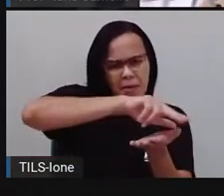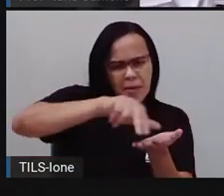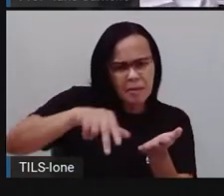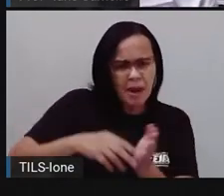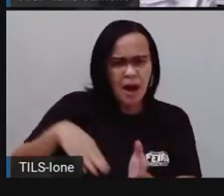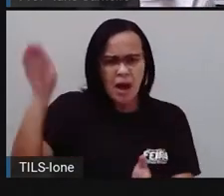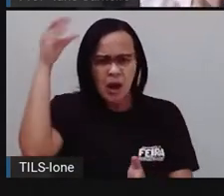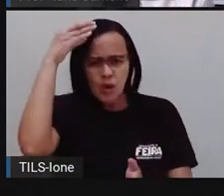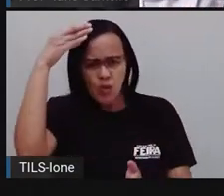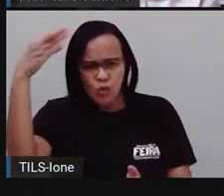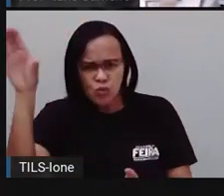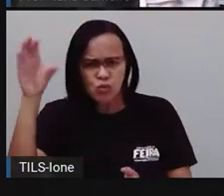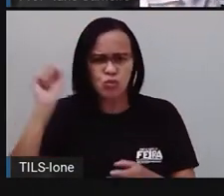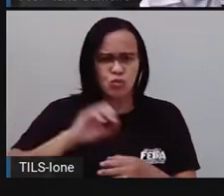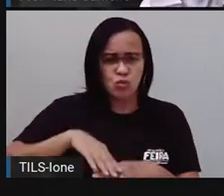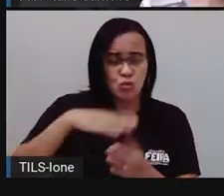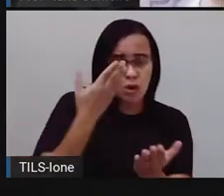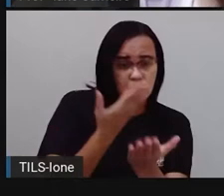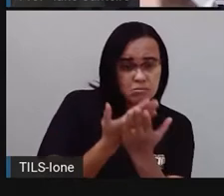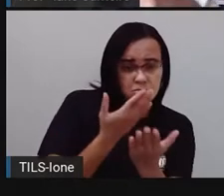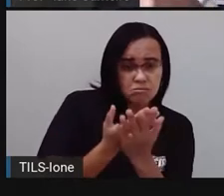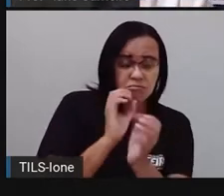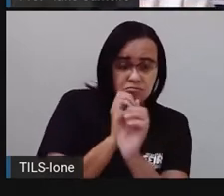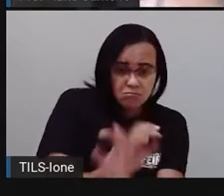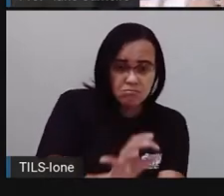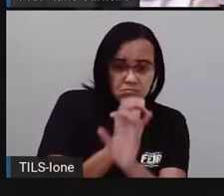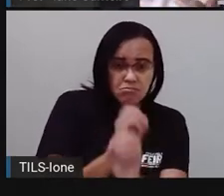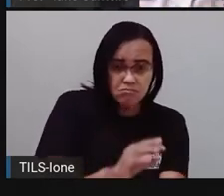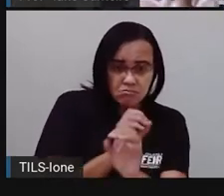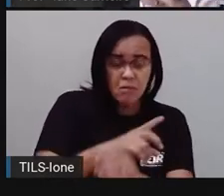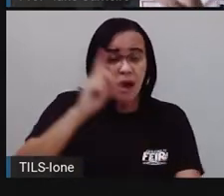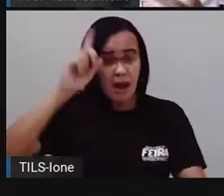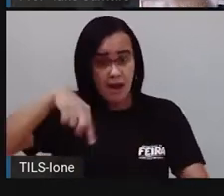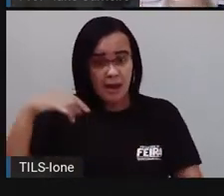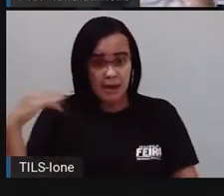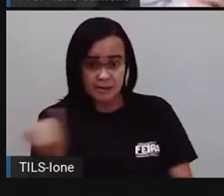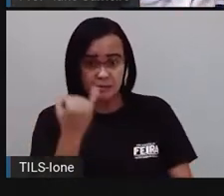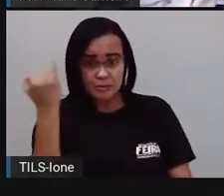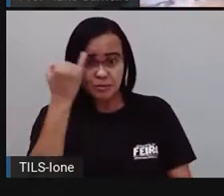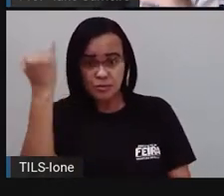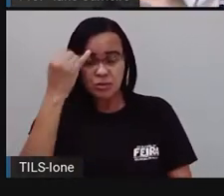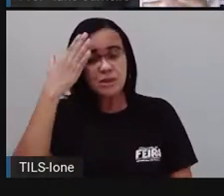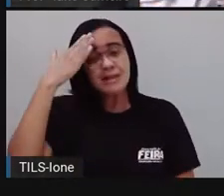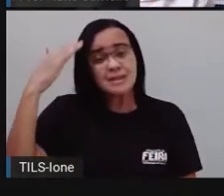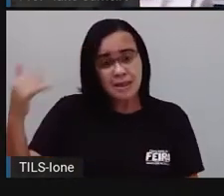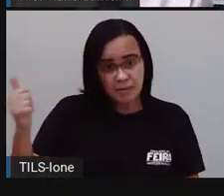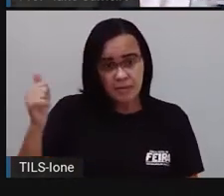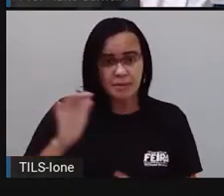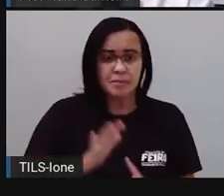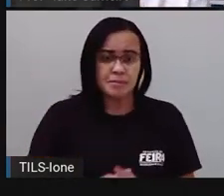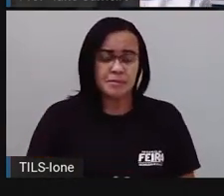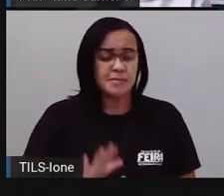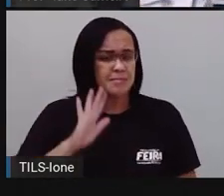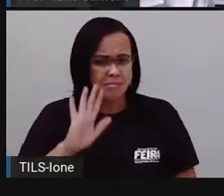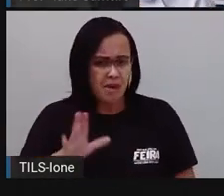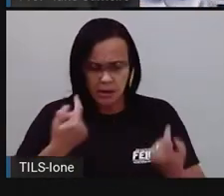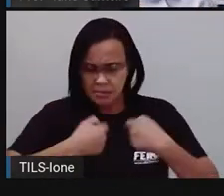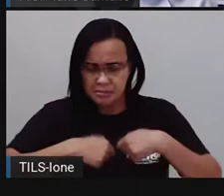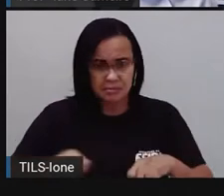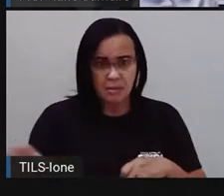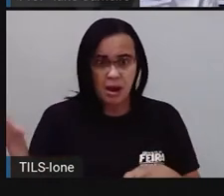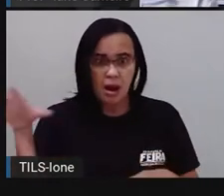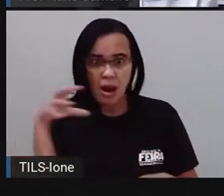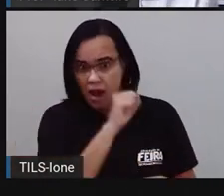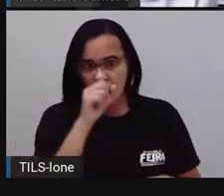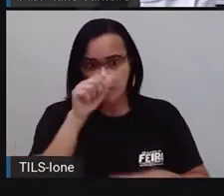né? Educação. É importante a gente saber a data? Sim. Mas não é algo que mude com tanta rapidez, como foi a questão da saúde,